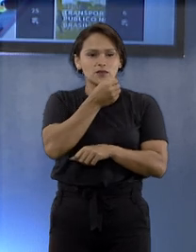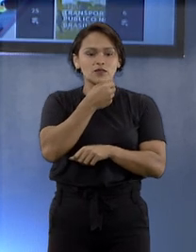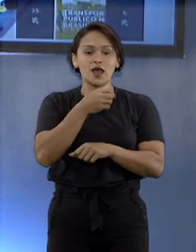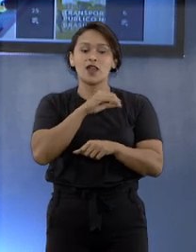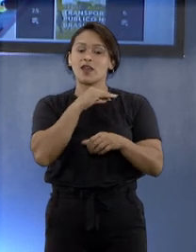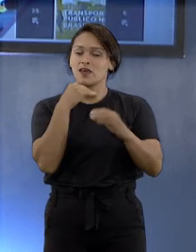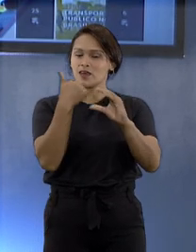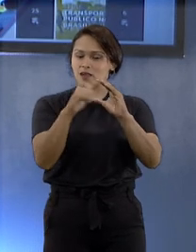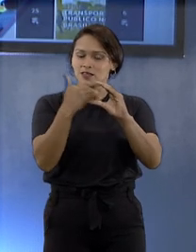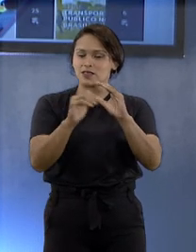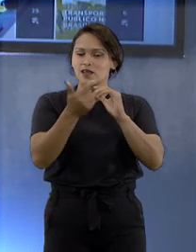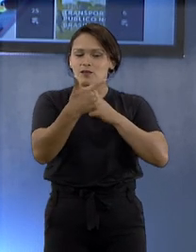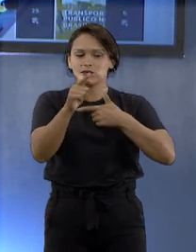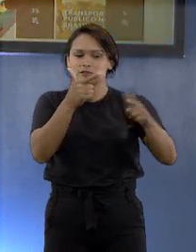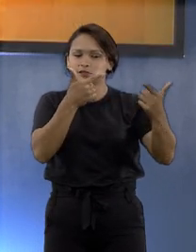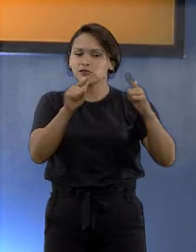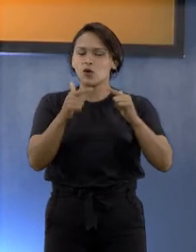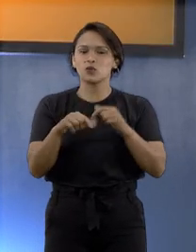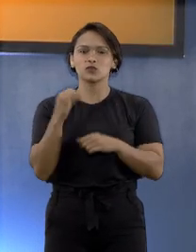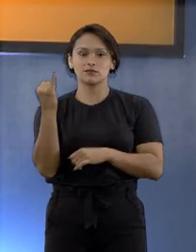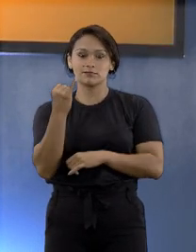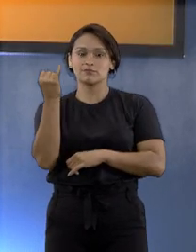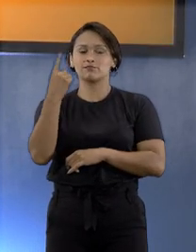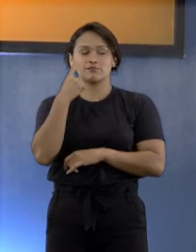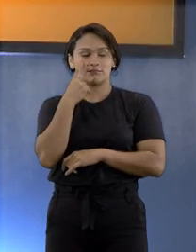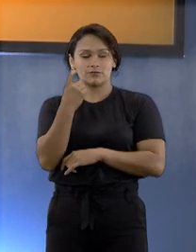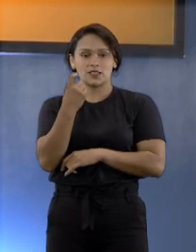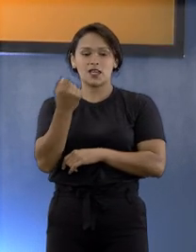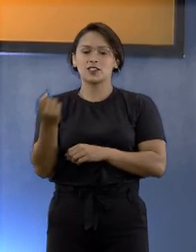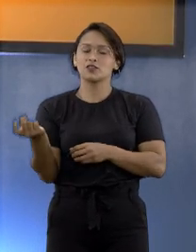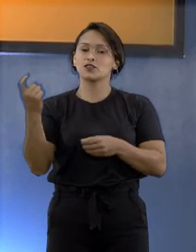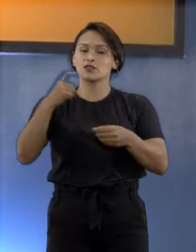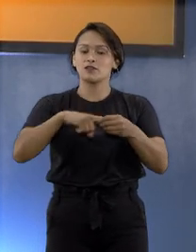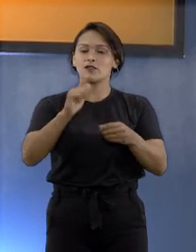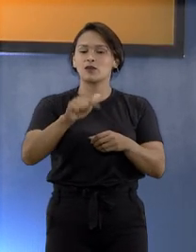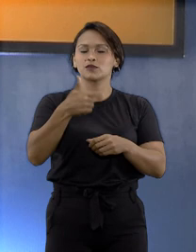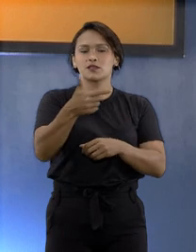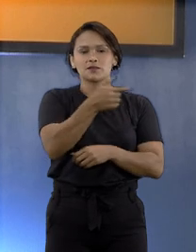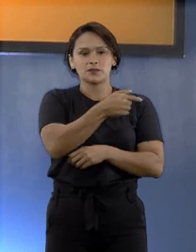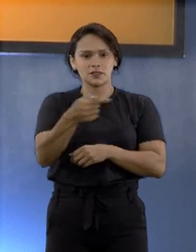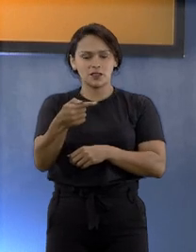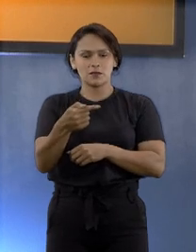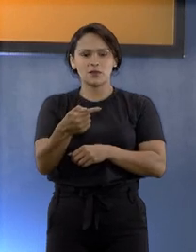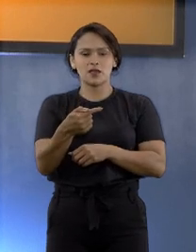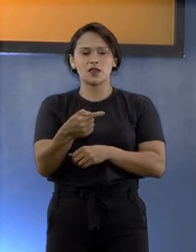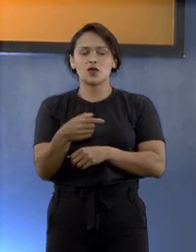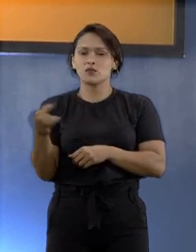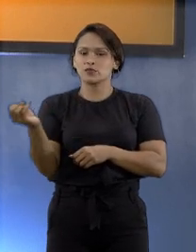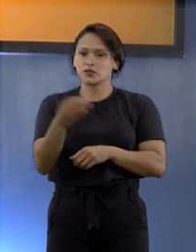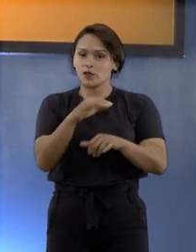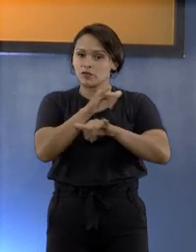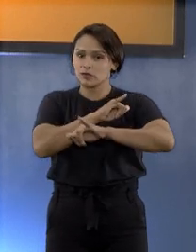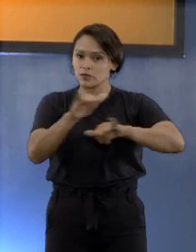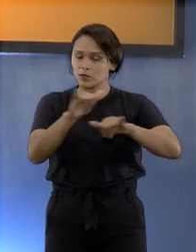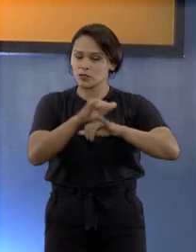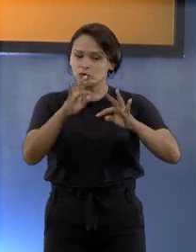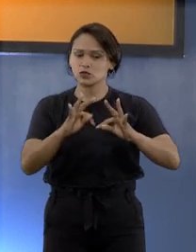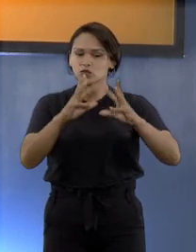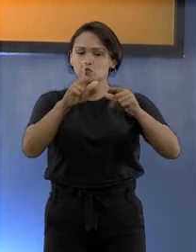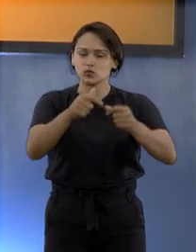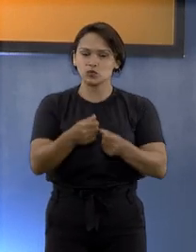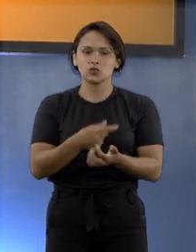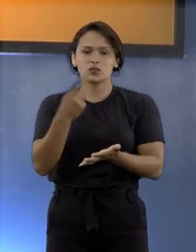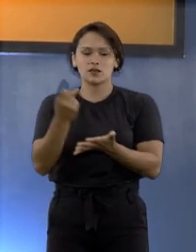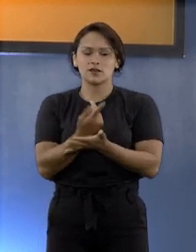conteúdos bem interessantes. A gente volta semana que vem com novas informações sobre tudo o que acontece aqui no